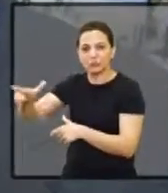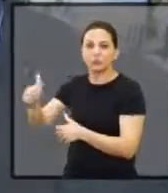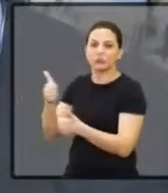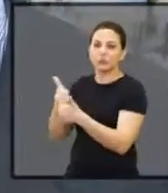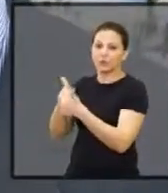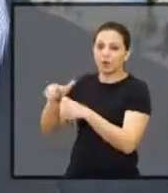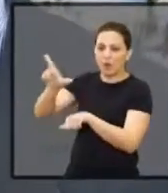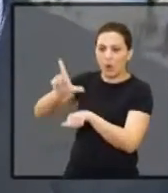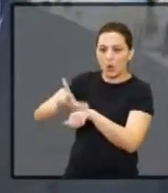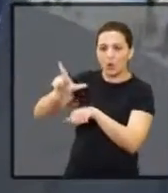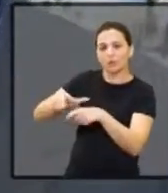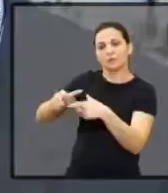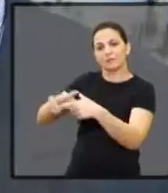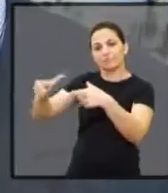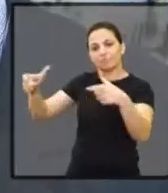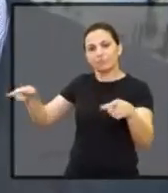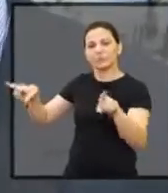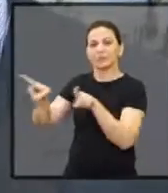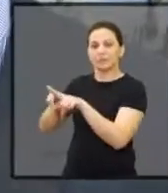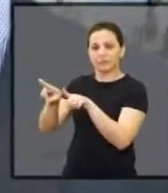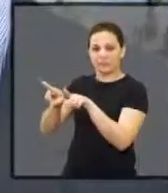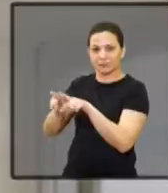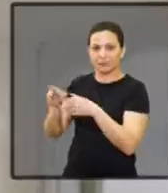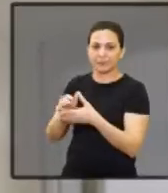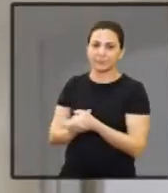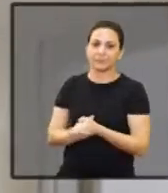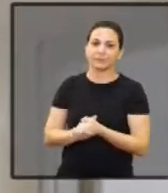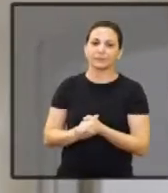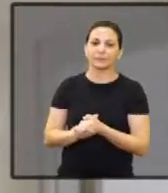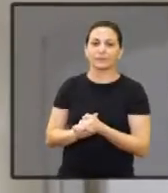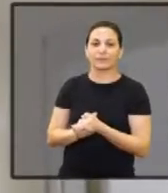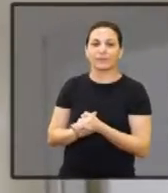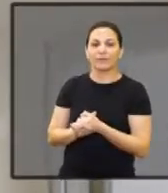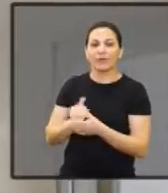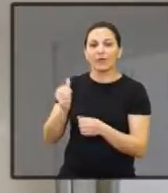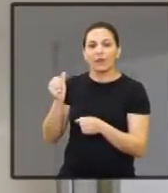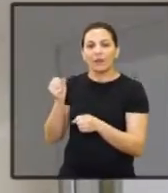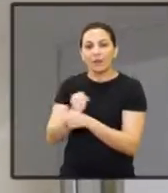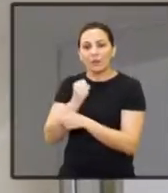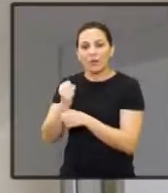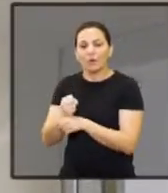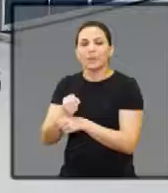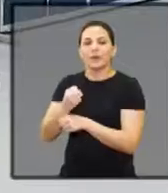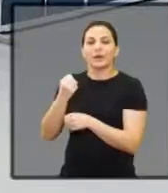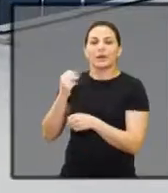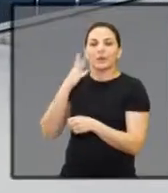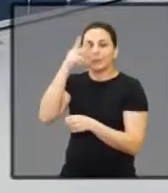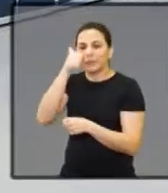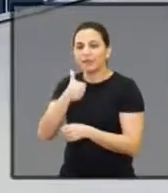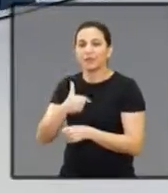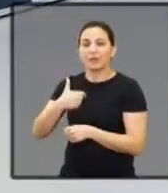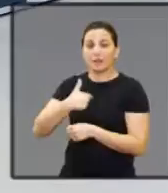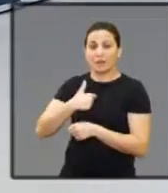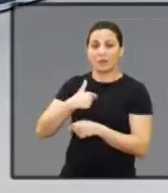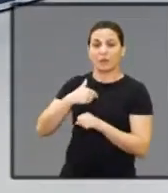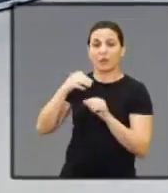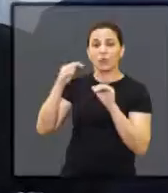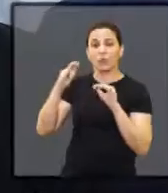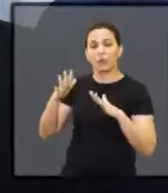área comercial dessa região vai ser aumentada muito. É uma obra magnífica, de primeiro mundo. Eu fico muito contente.